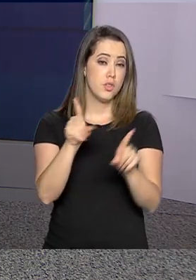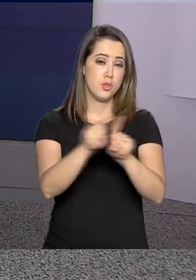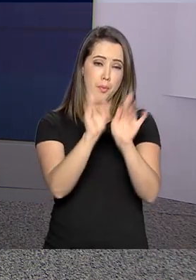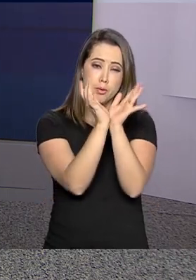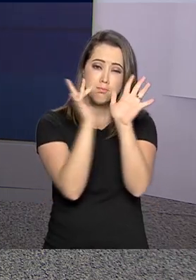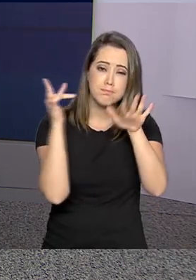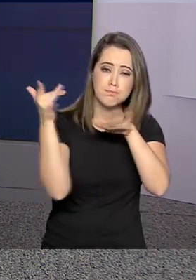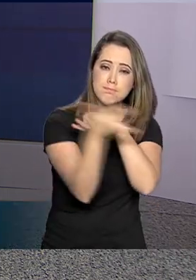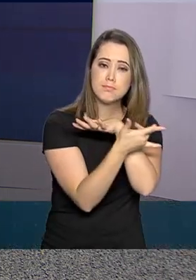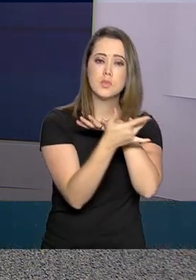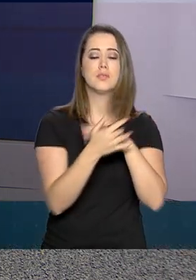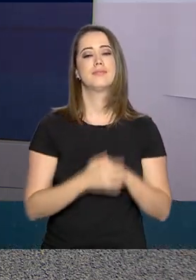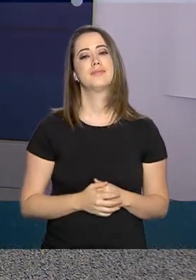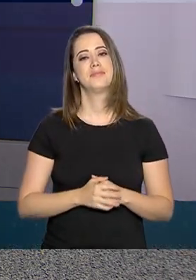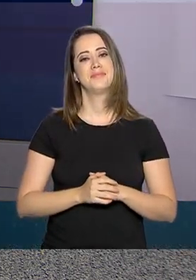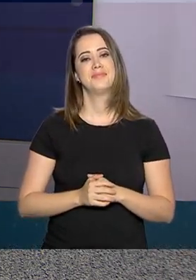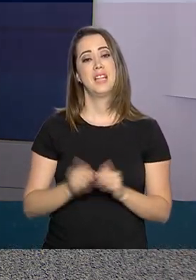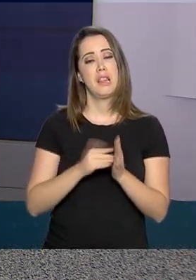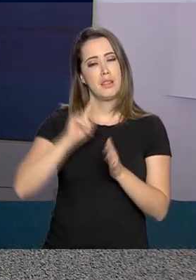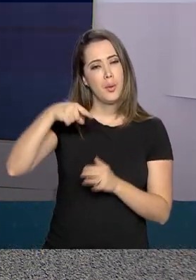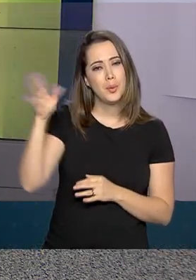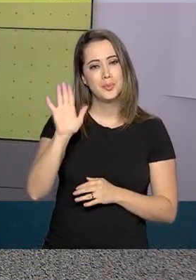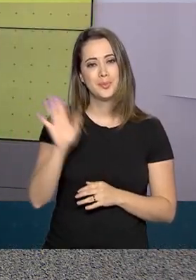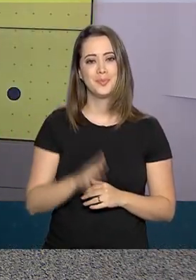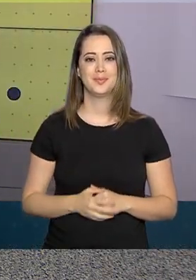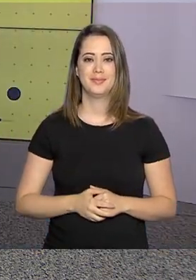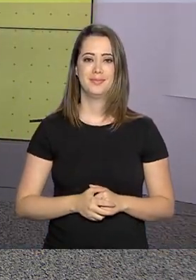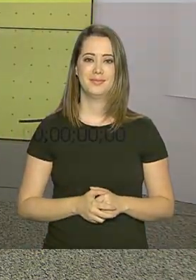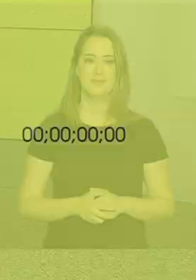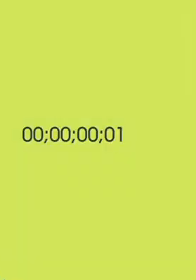gente também pelas nossas redes sociais. Até a próxima.